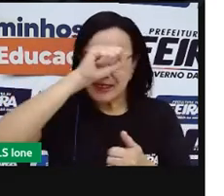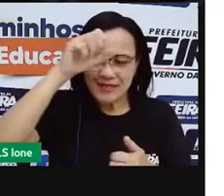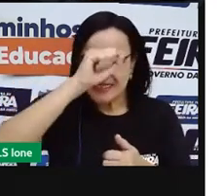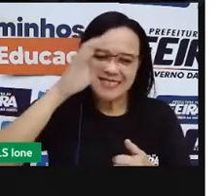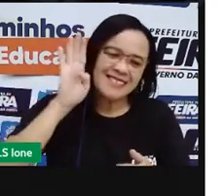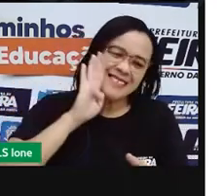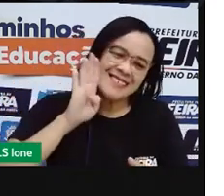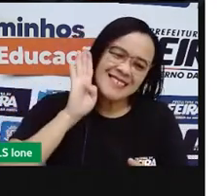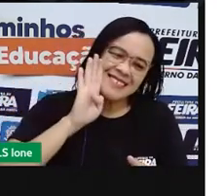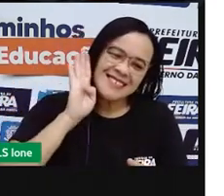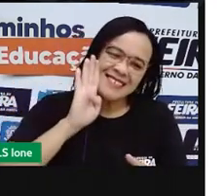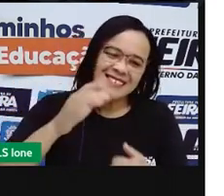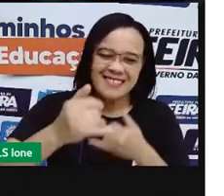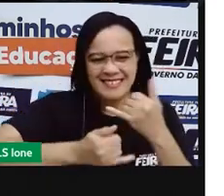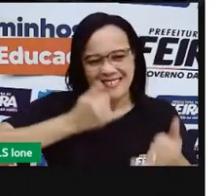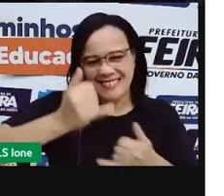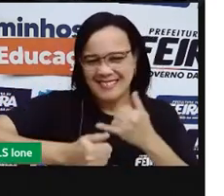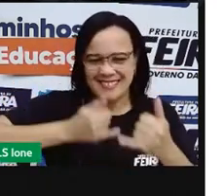olha que coisa boa.